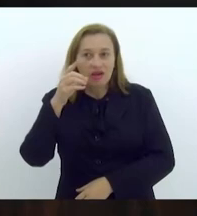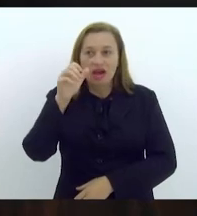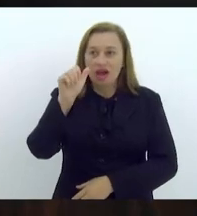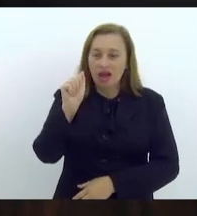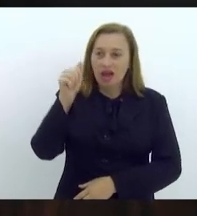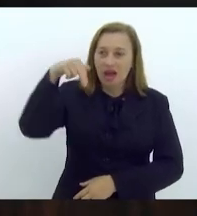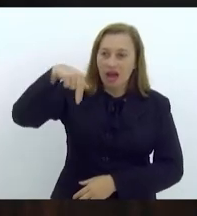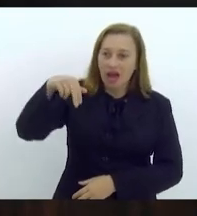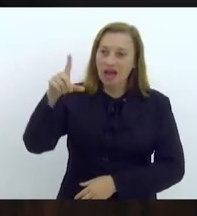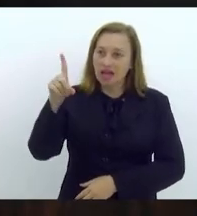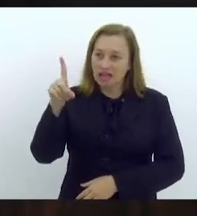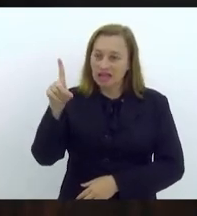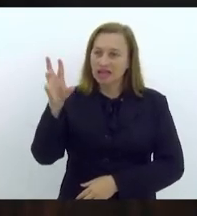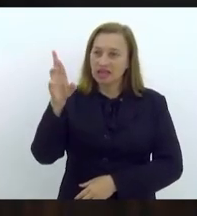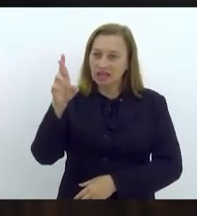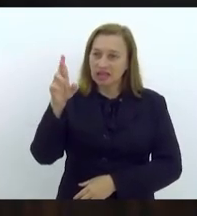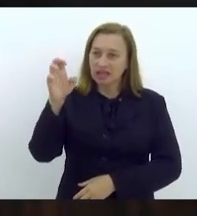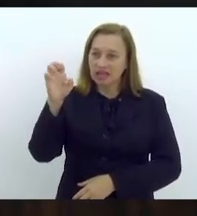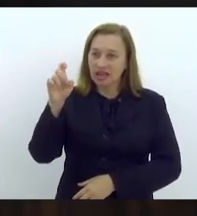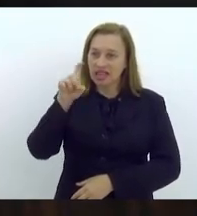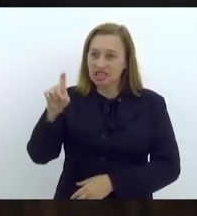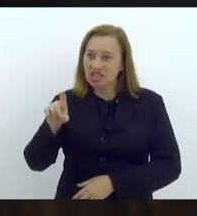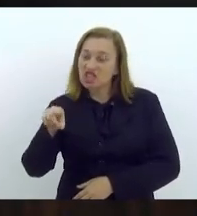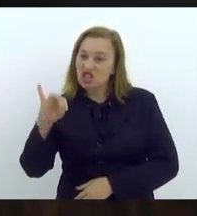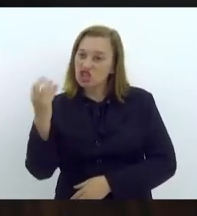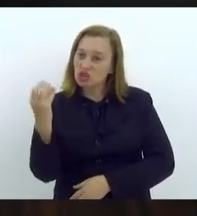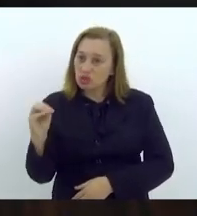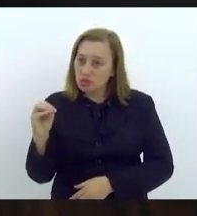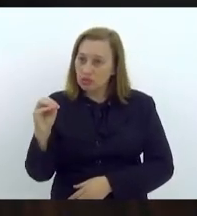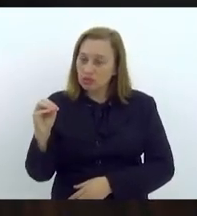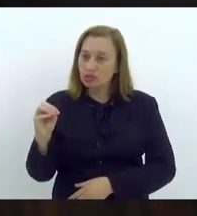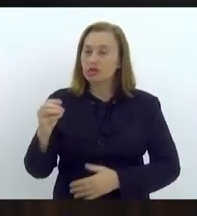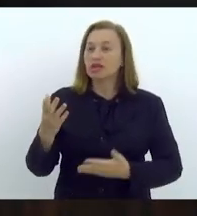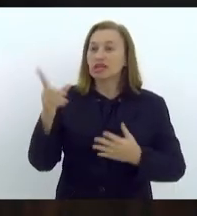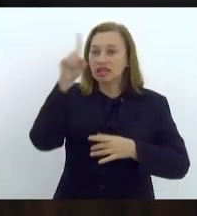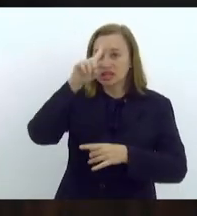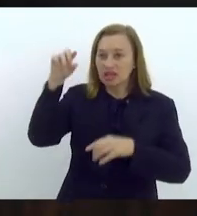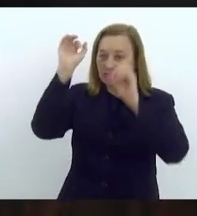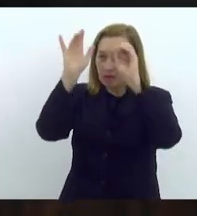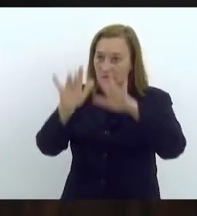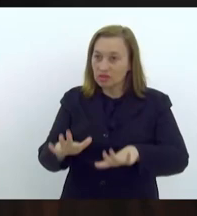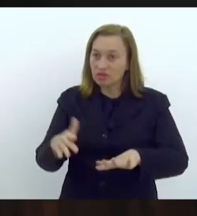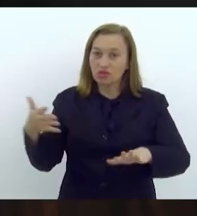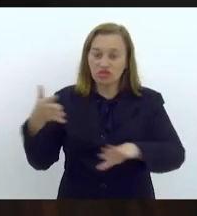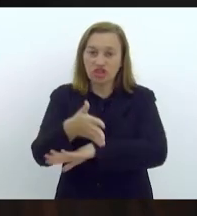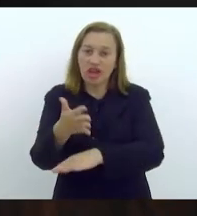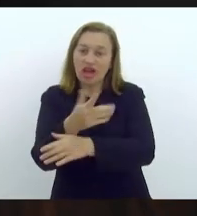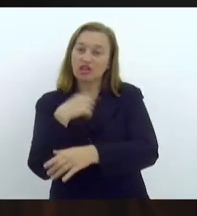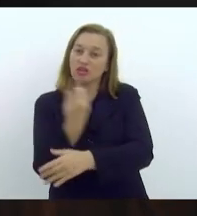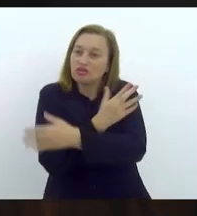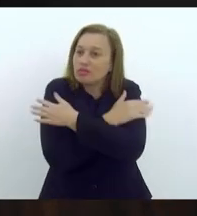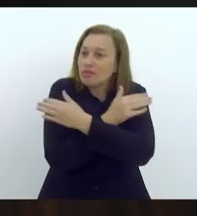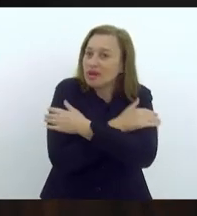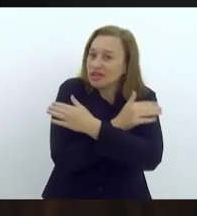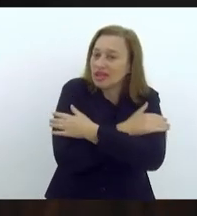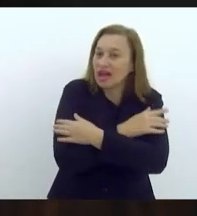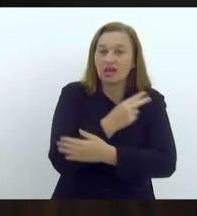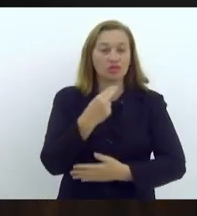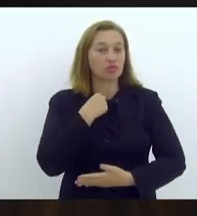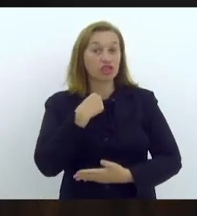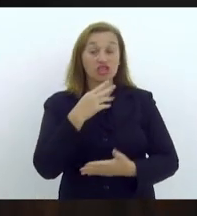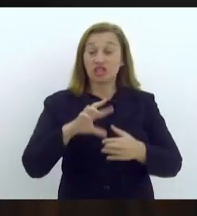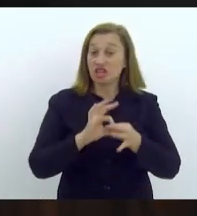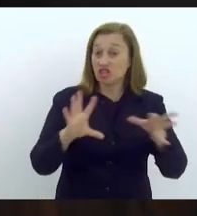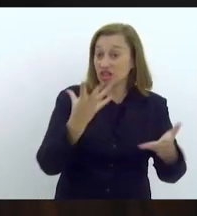que Deus ilumine os seus caminhos. Quando chegar, a gente dá um abraço. Não podia deixar de fazer esse registro aqui.